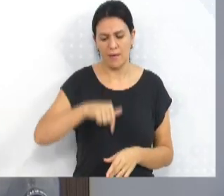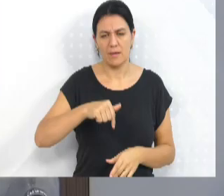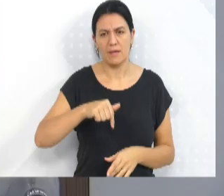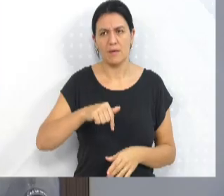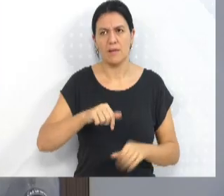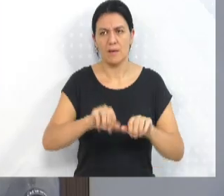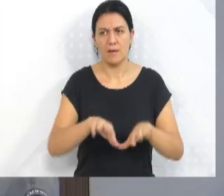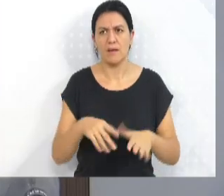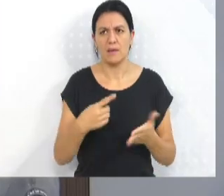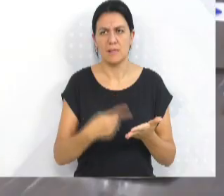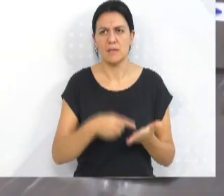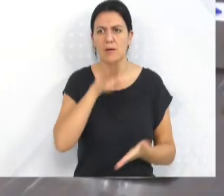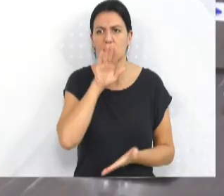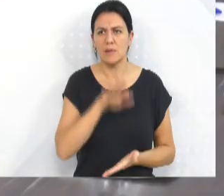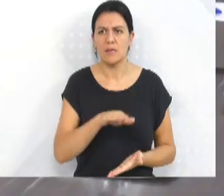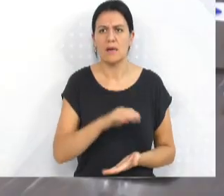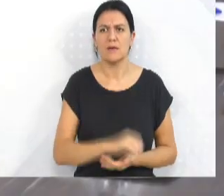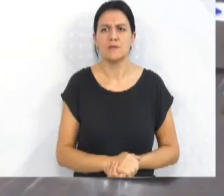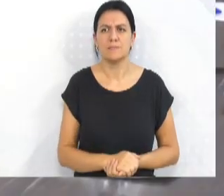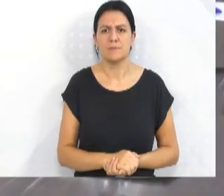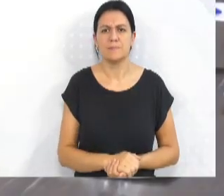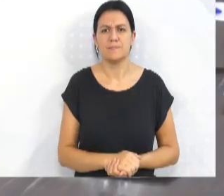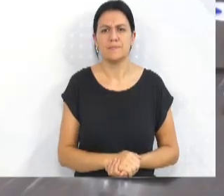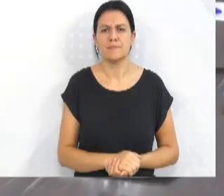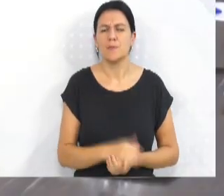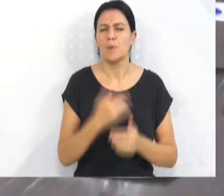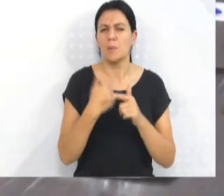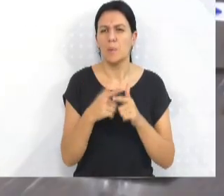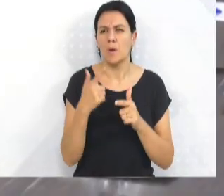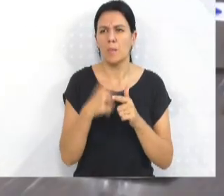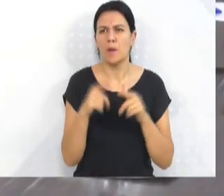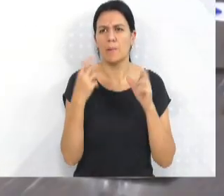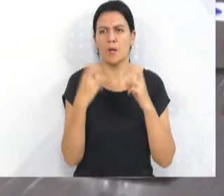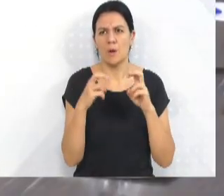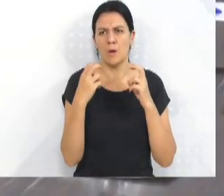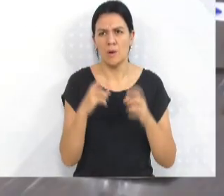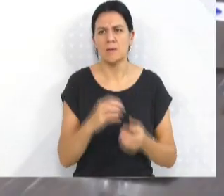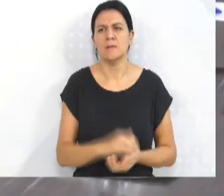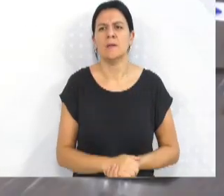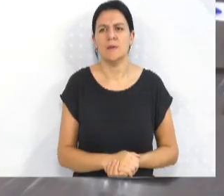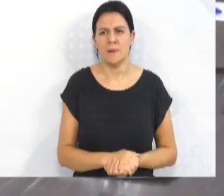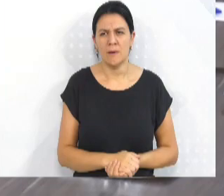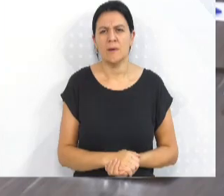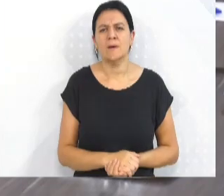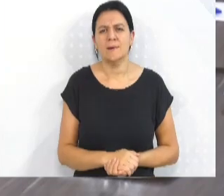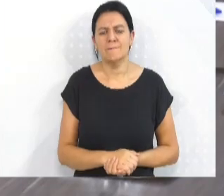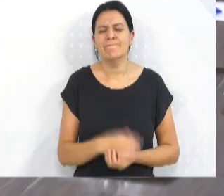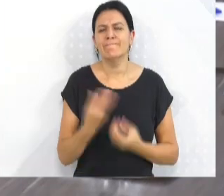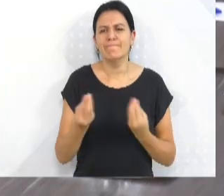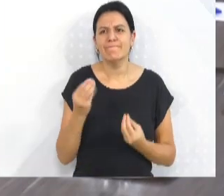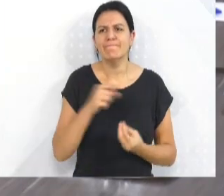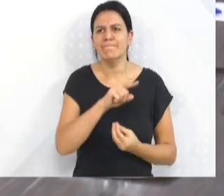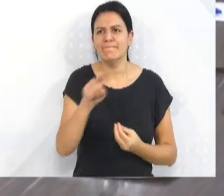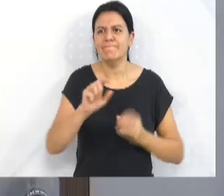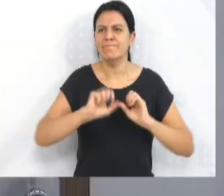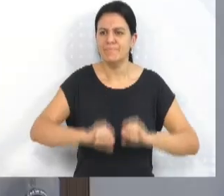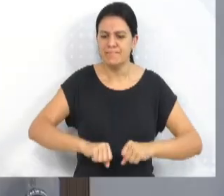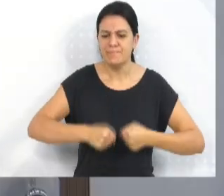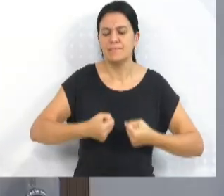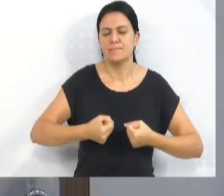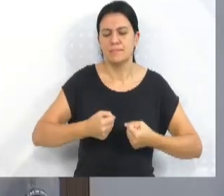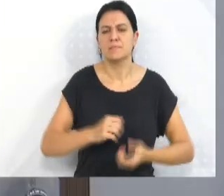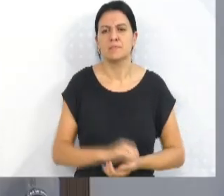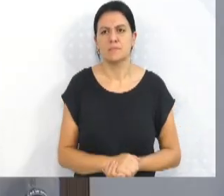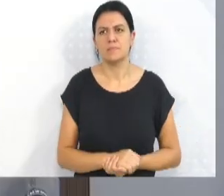sessão, durante a tarde, sobre a problemática do transporte e o quanto vocês têm se esforçado,